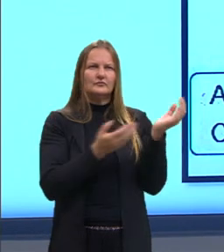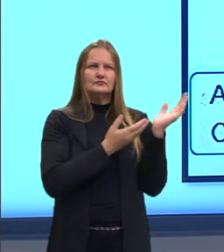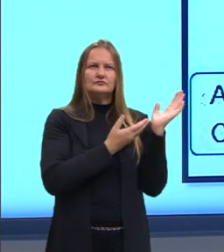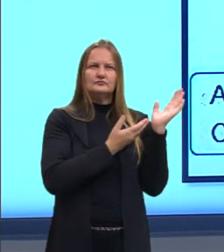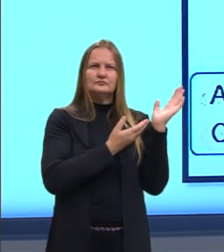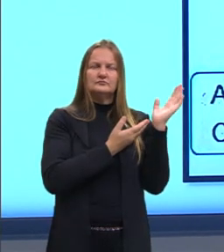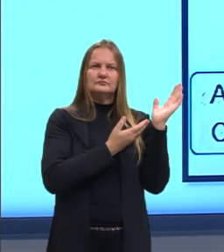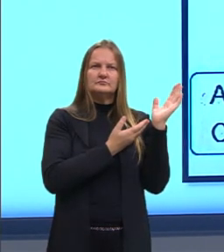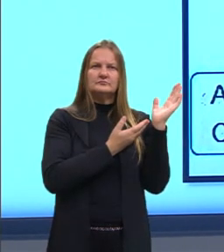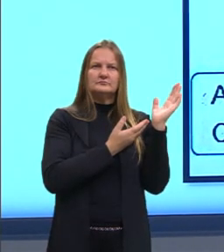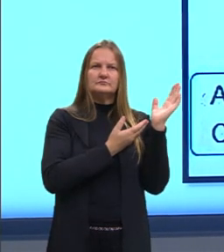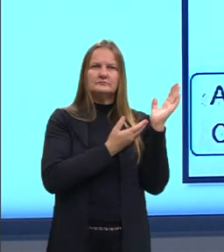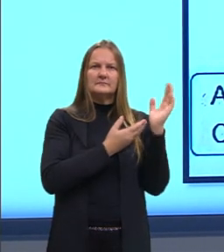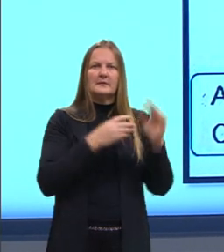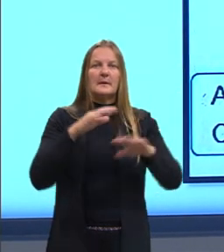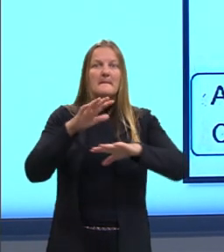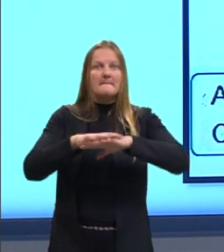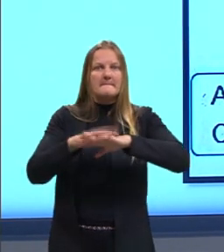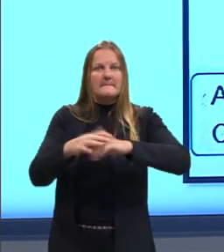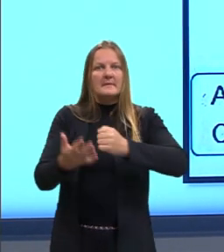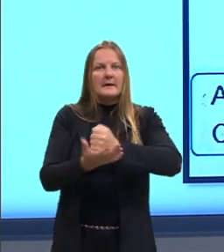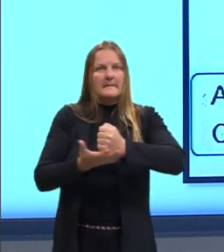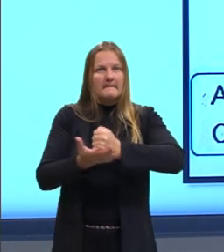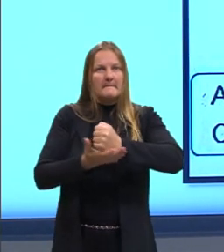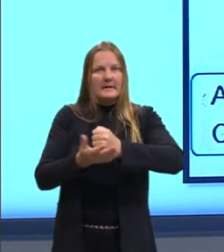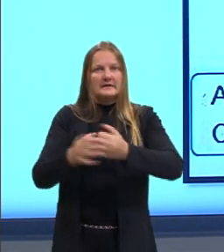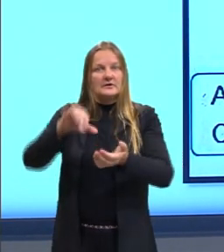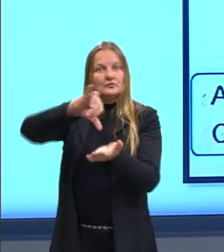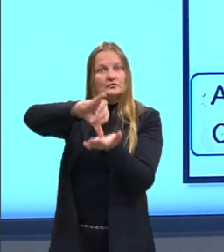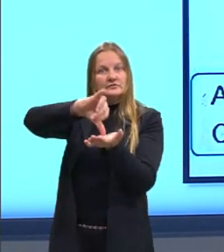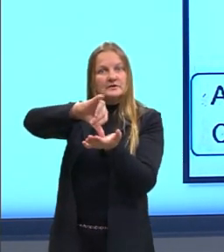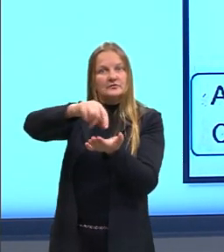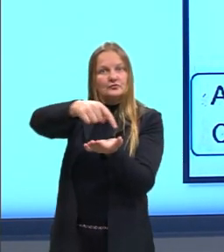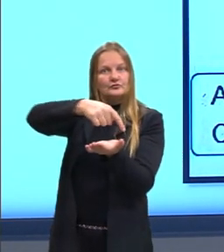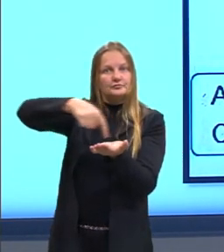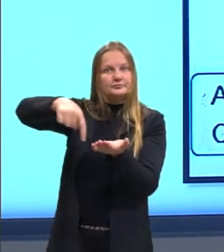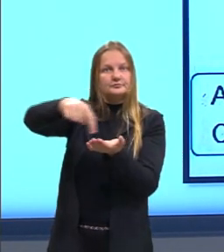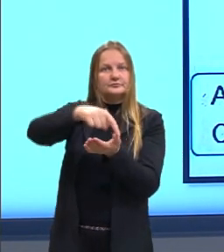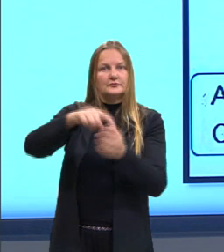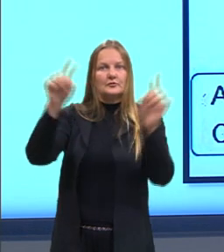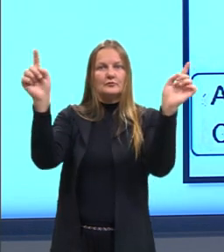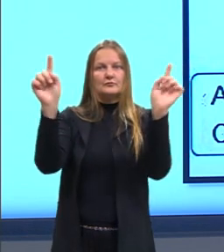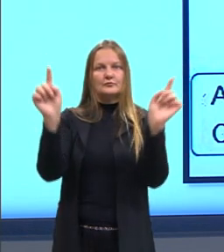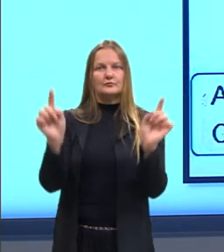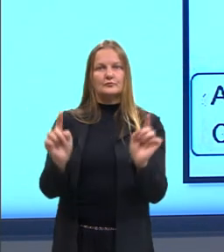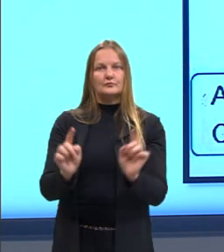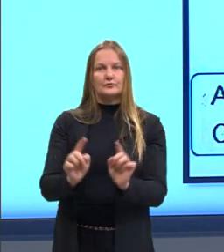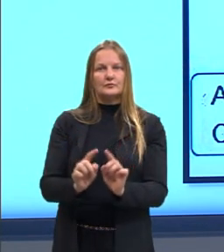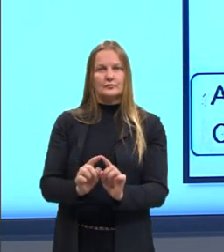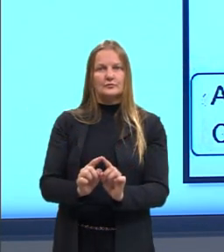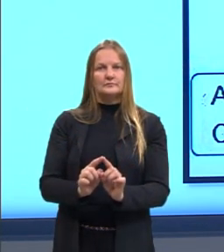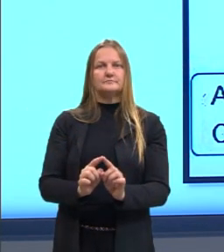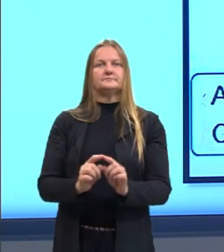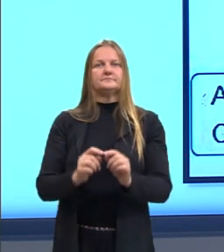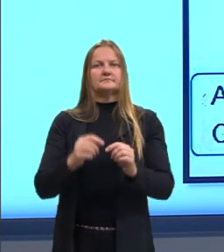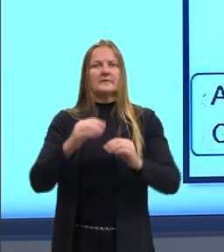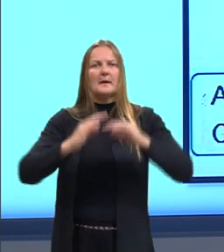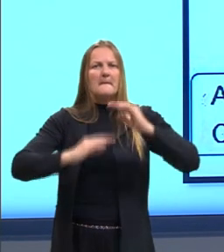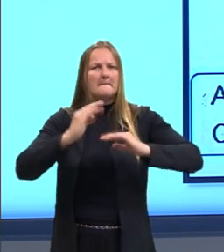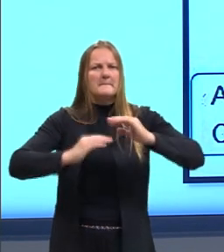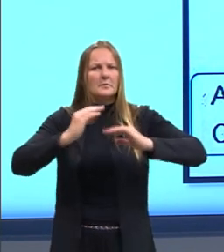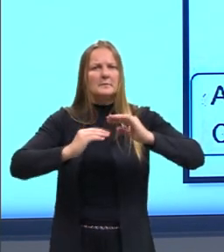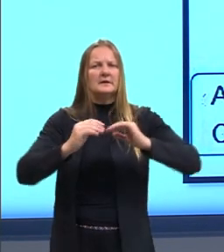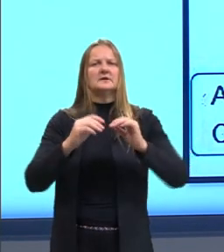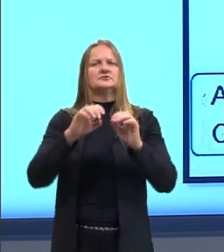a matemática básica, né, ela contempla aritmética, matemática financeira, probabilidade estatística,